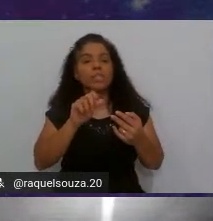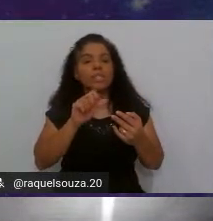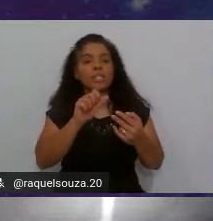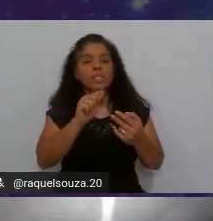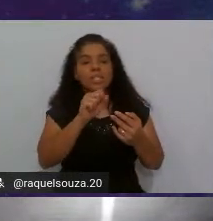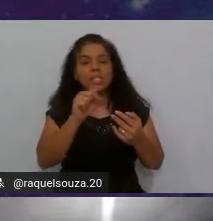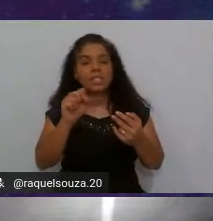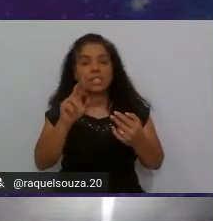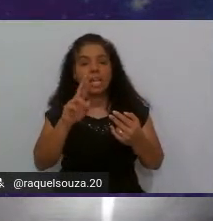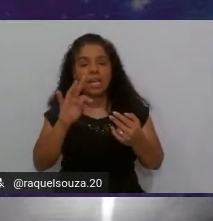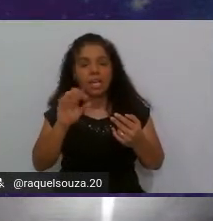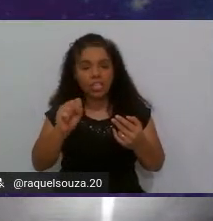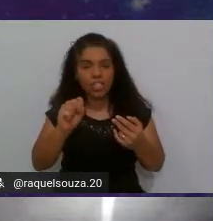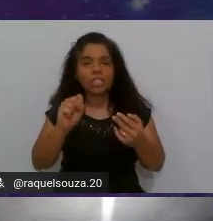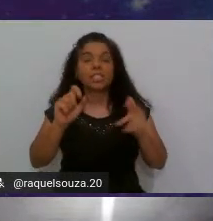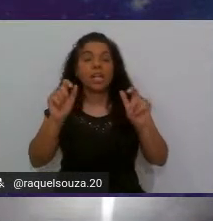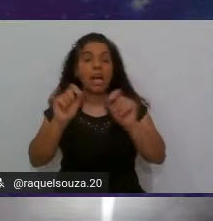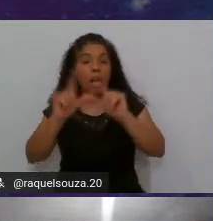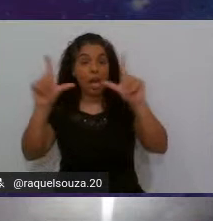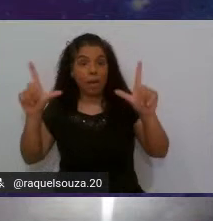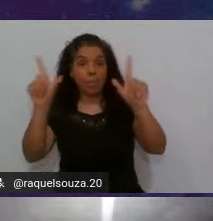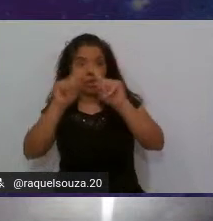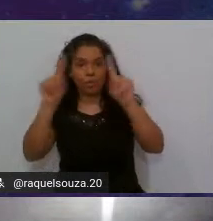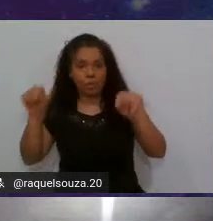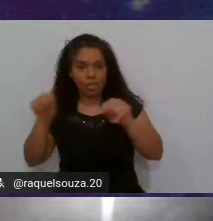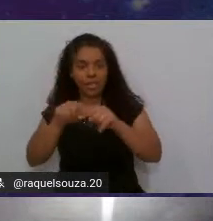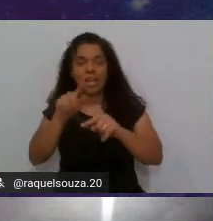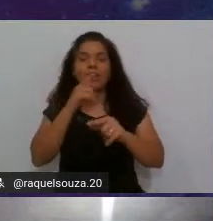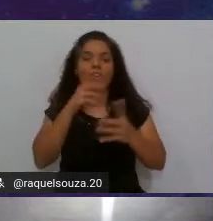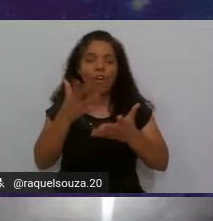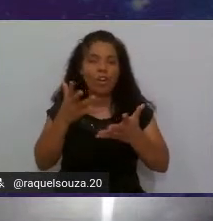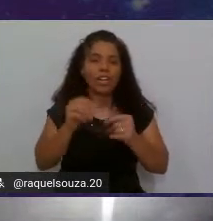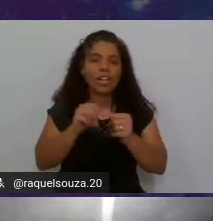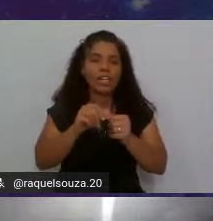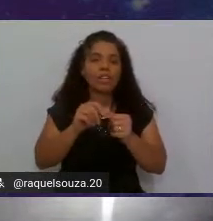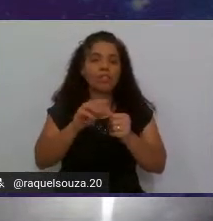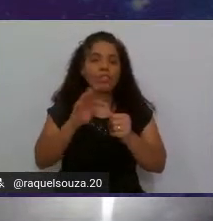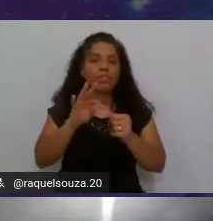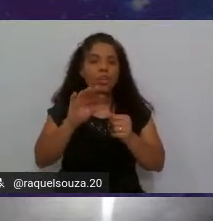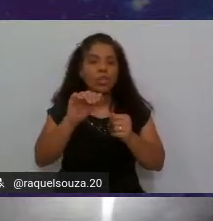abriu a janela a gente vai agora em tools